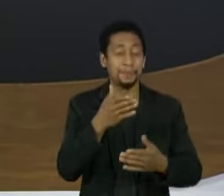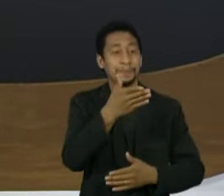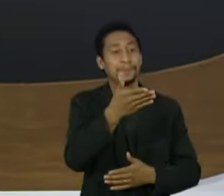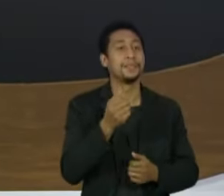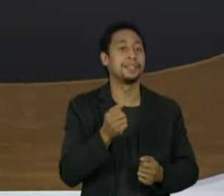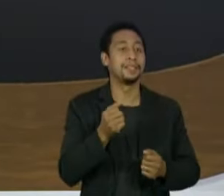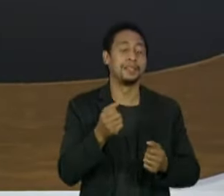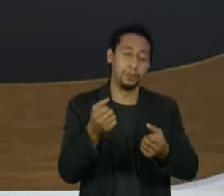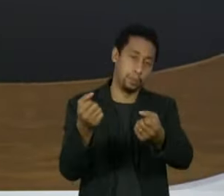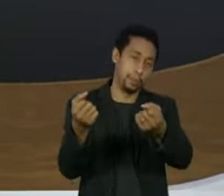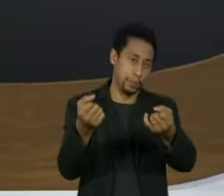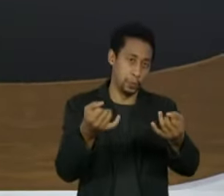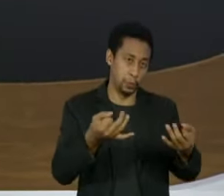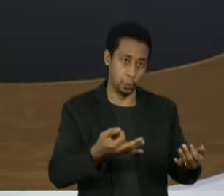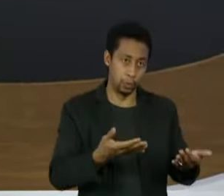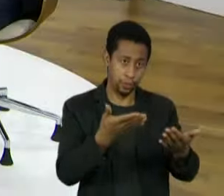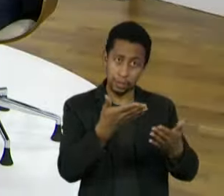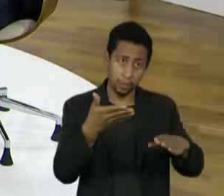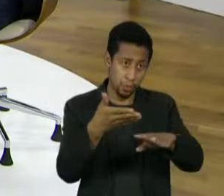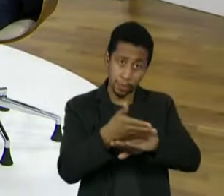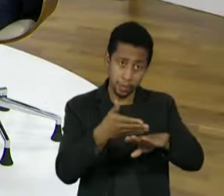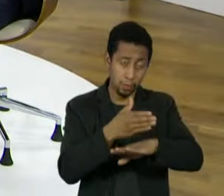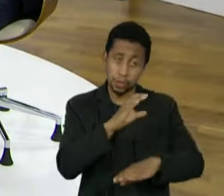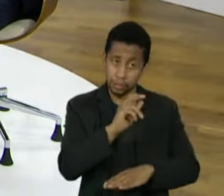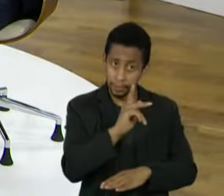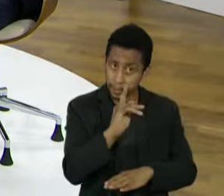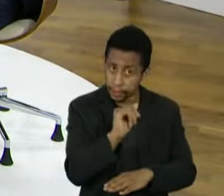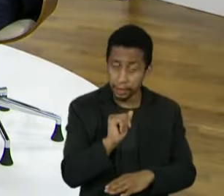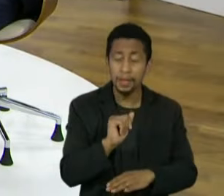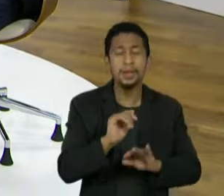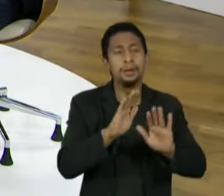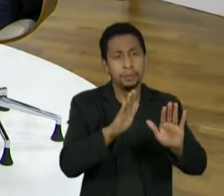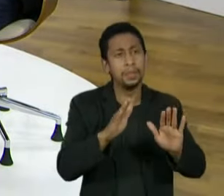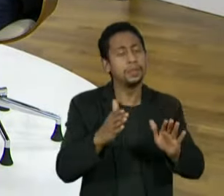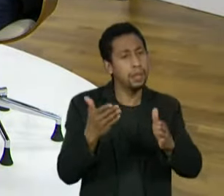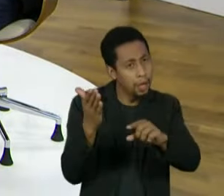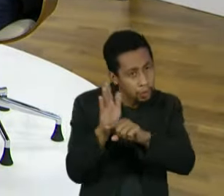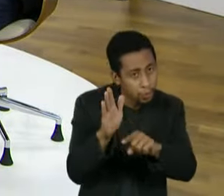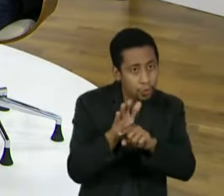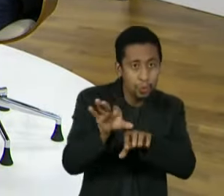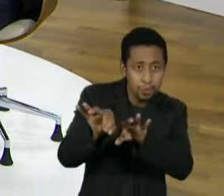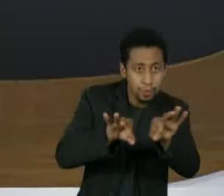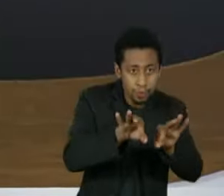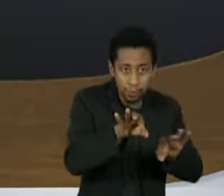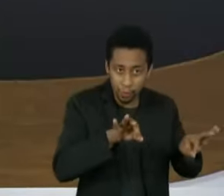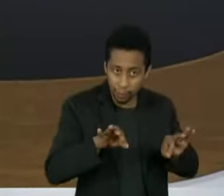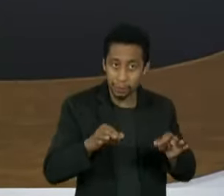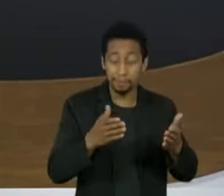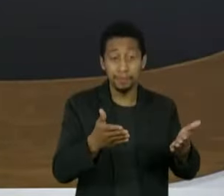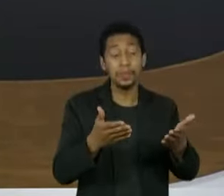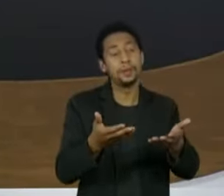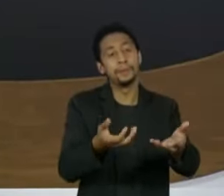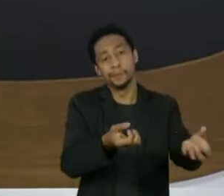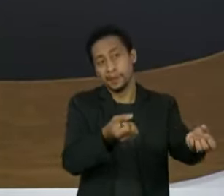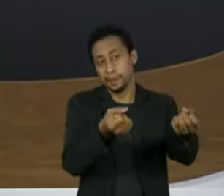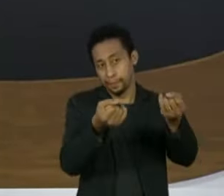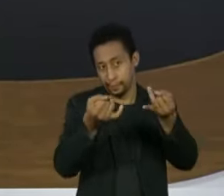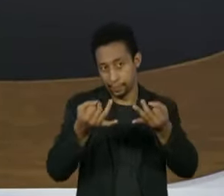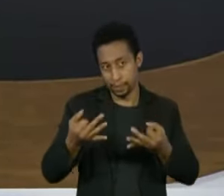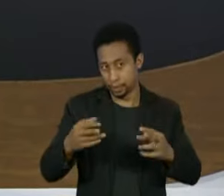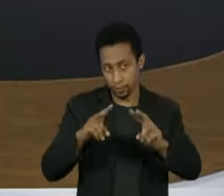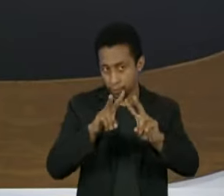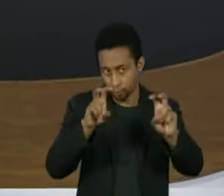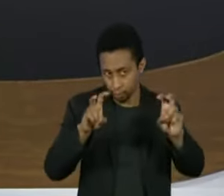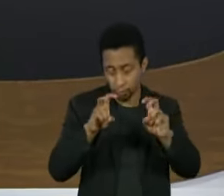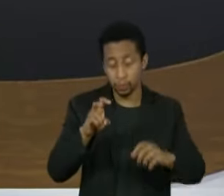suplente na CPI, mas deu algumas das contribuições mais técnicas, como eu disse aqui no início. Queria ouvir o senhor sobre a ideia